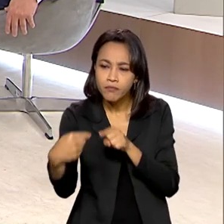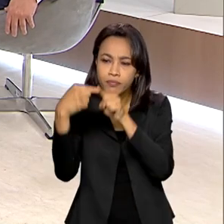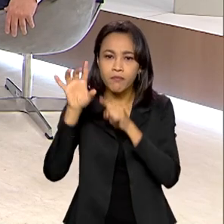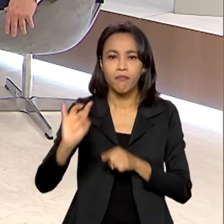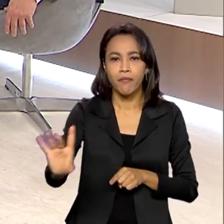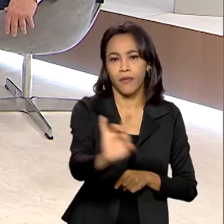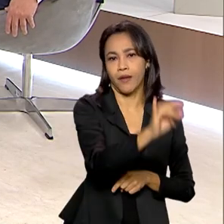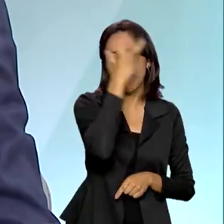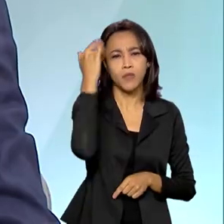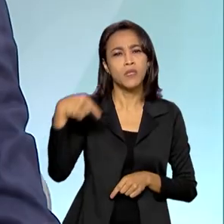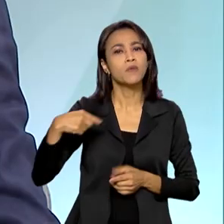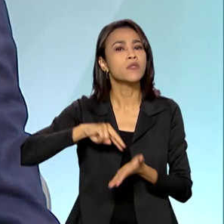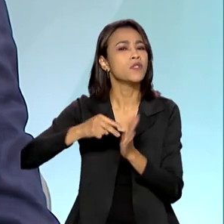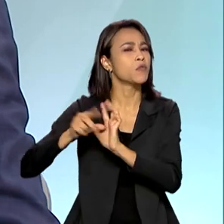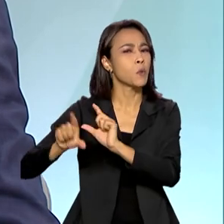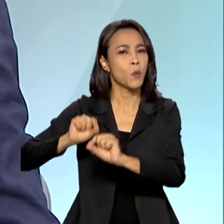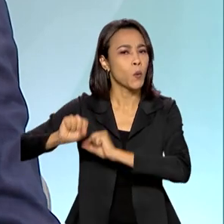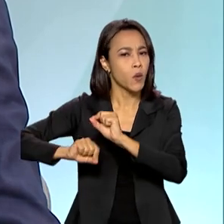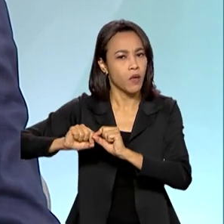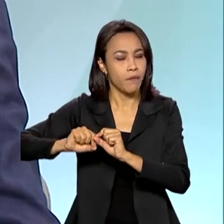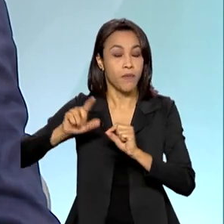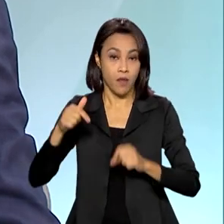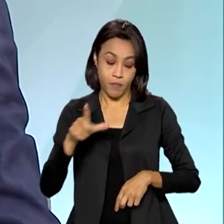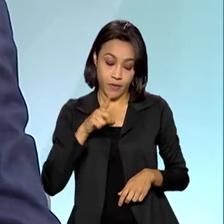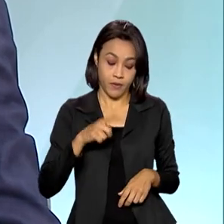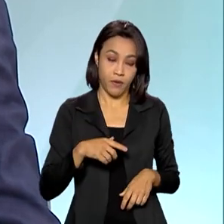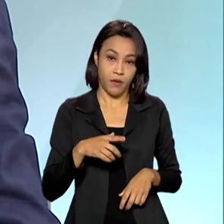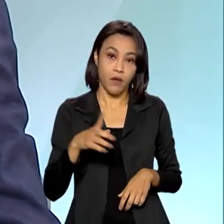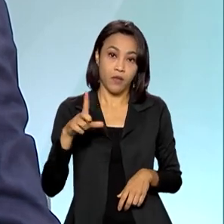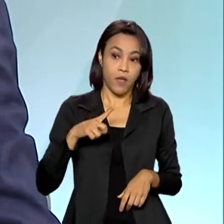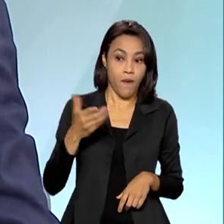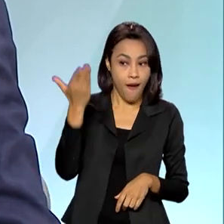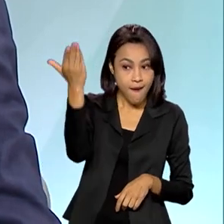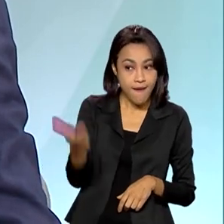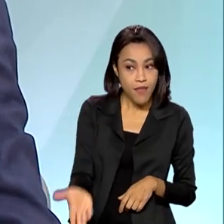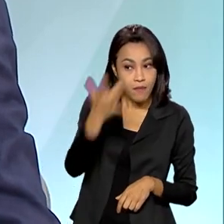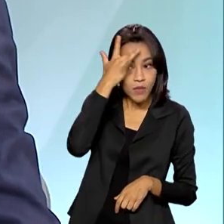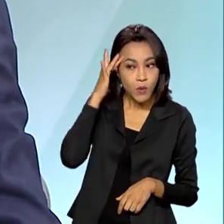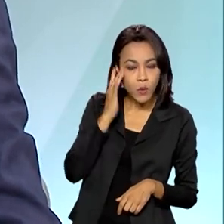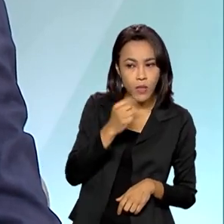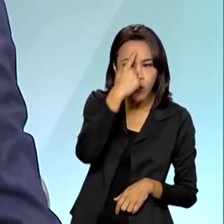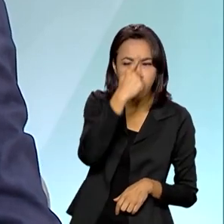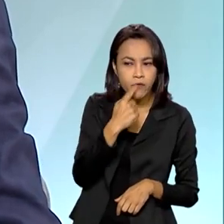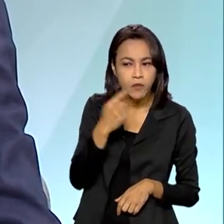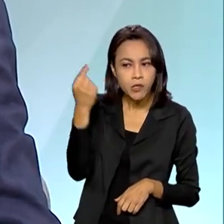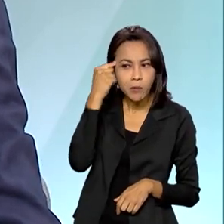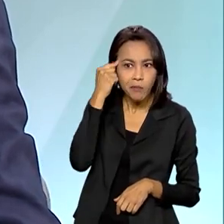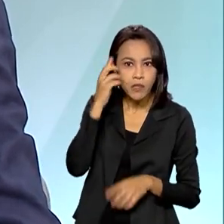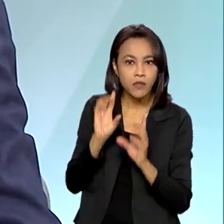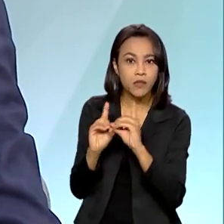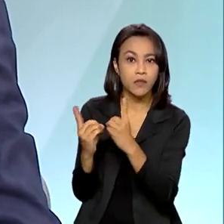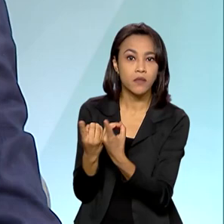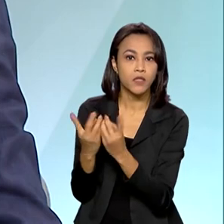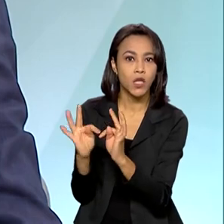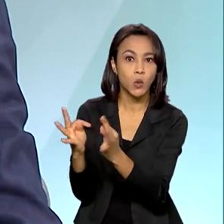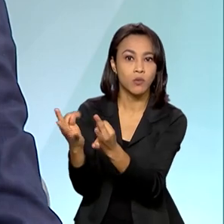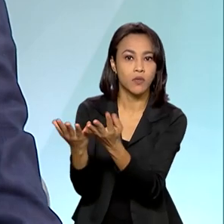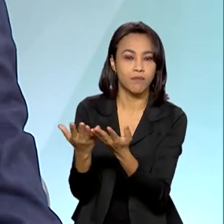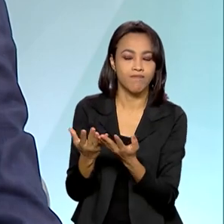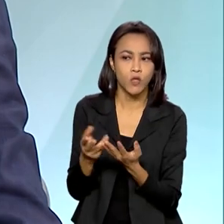que isso significa para a gente? Um banco para cada cliente. Eu tenho aquele cliente que tem um perfil muito tecnológico, que só usa